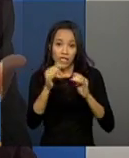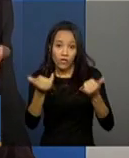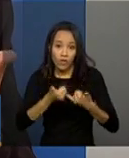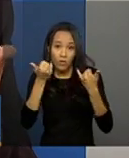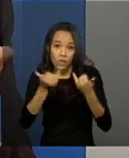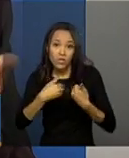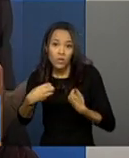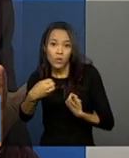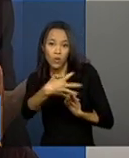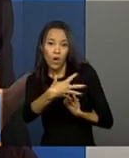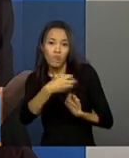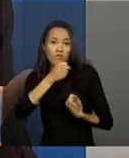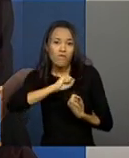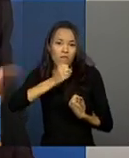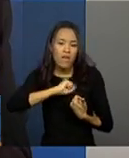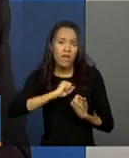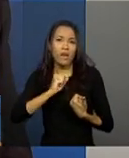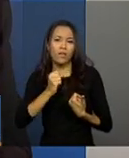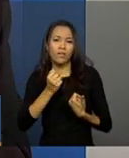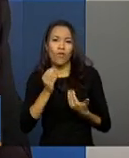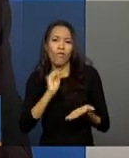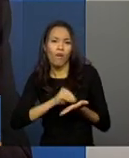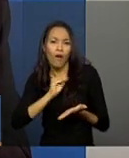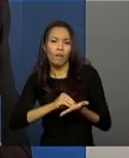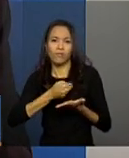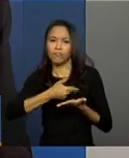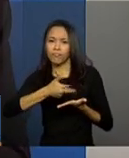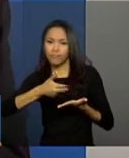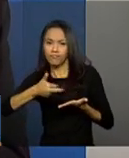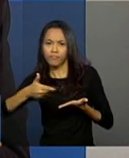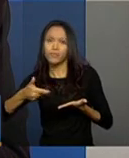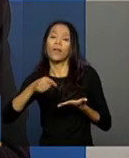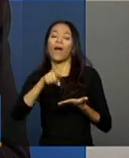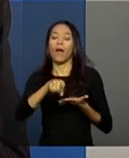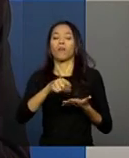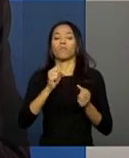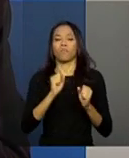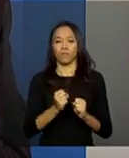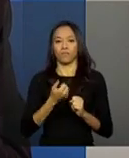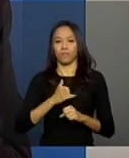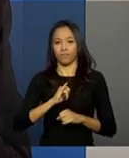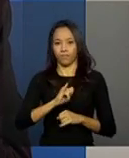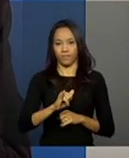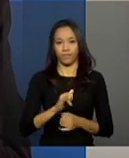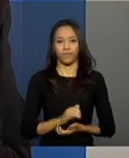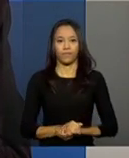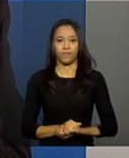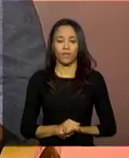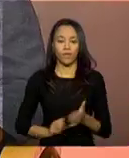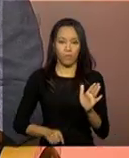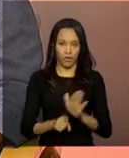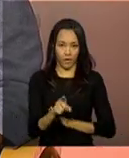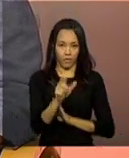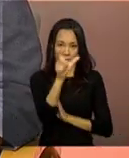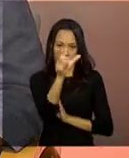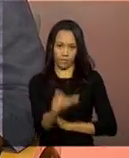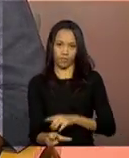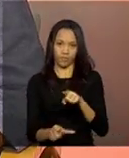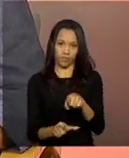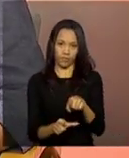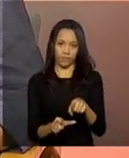E essa atualização, quer dizer, uma vez que está desatualizado, encaminha-se para a atualização do cadastro único. Luiz Otávio, o